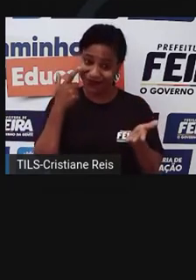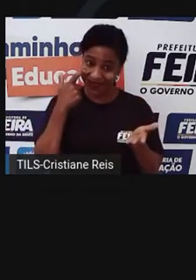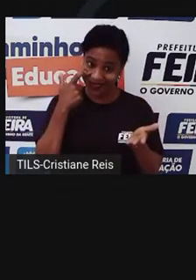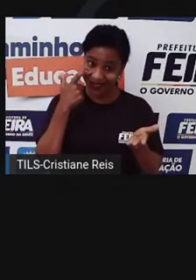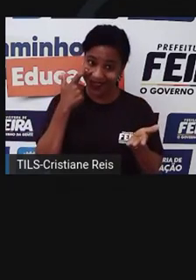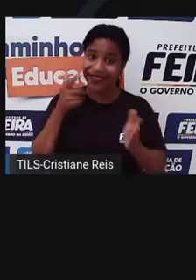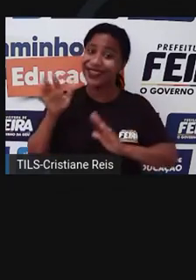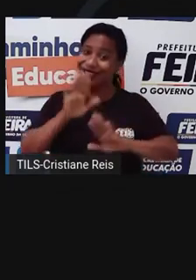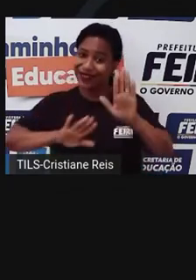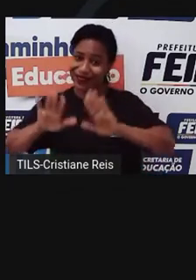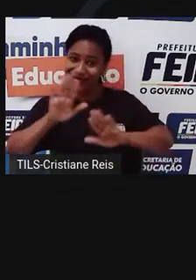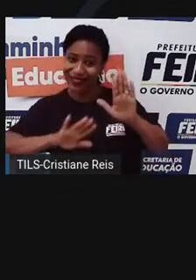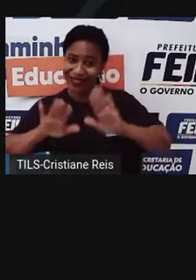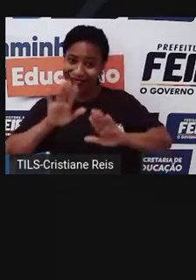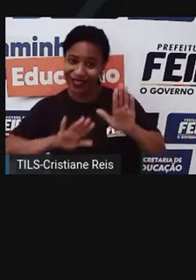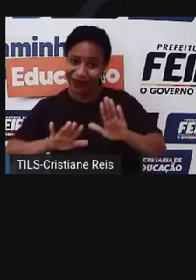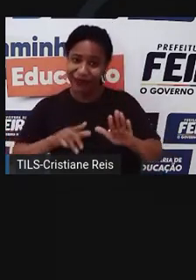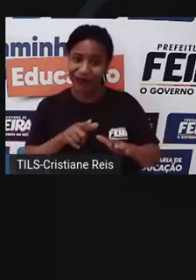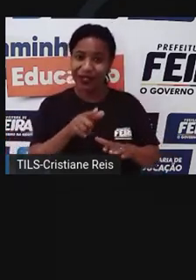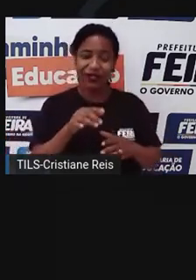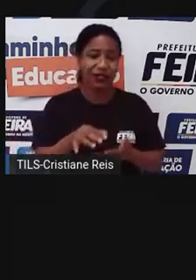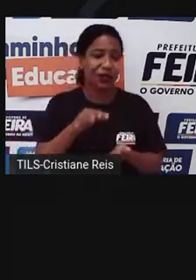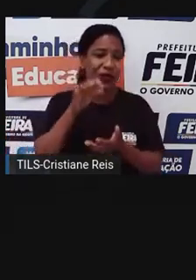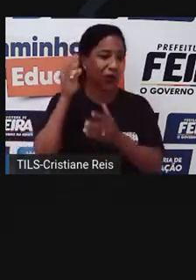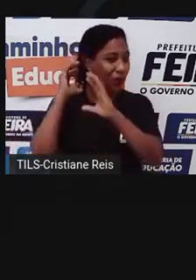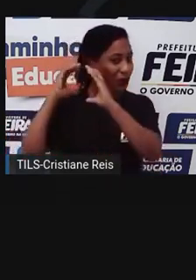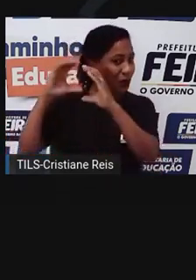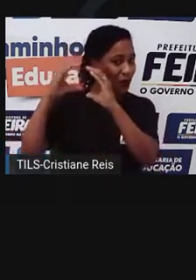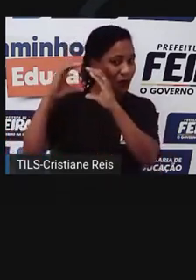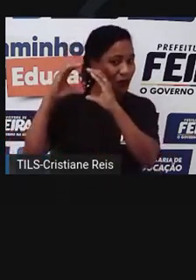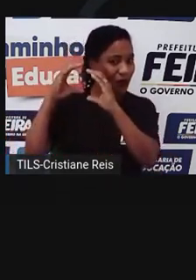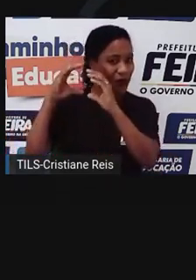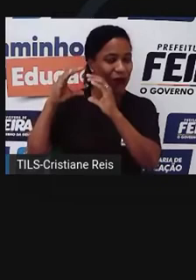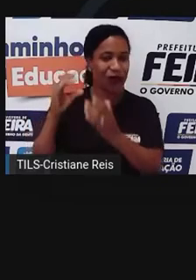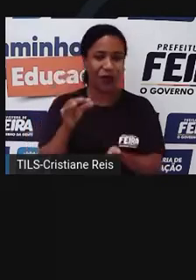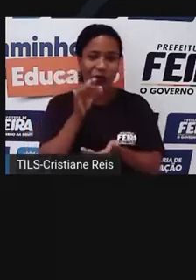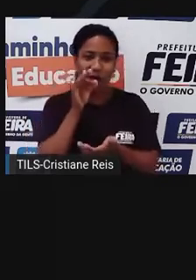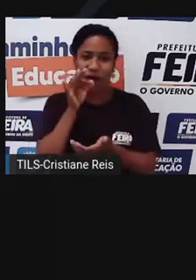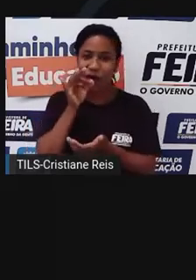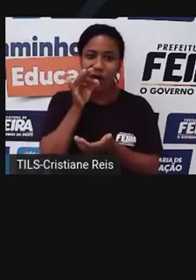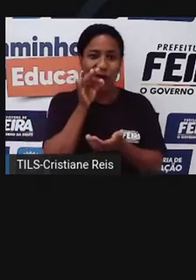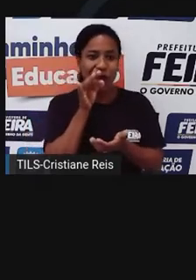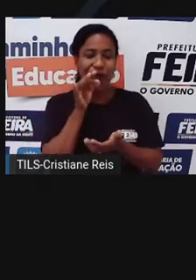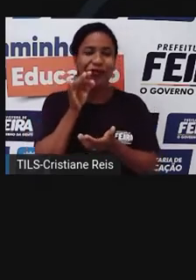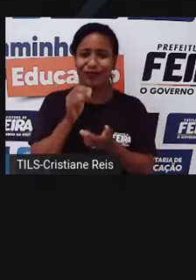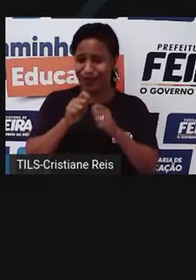Ué? Tudo isso de coco? Relaxa, Cascão. Esse gasto tá dentro do orçamento.